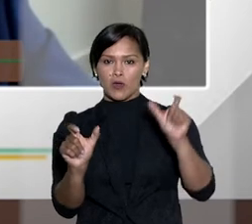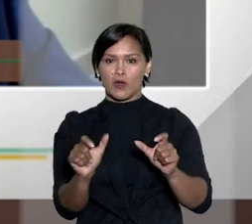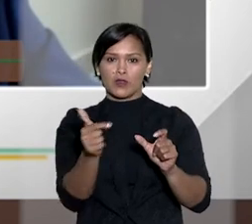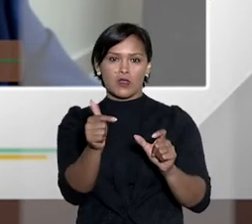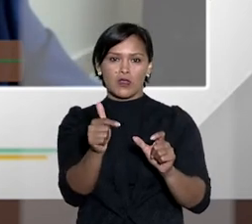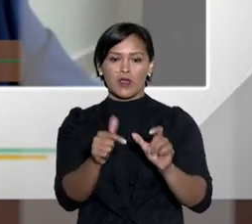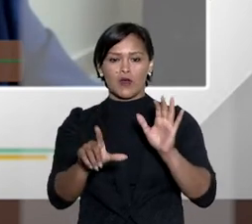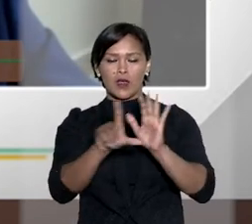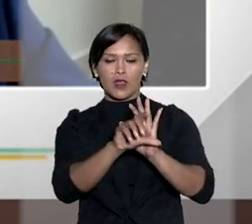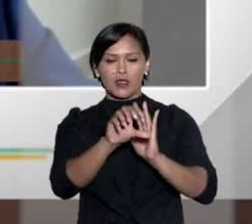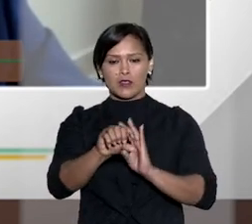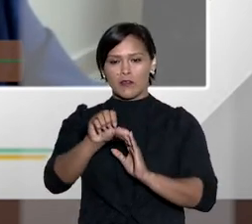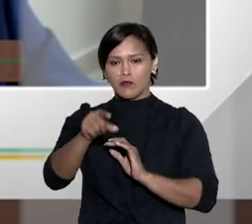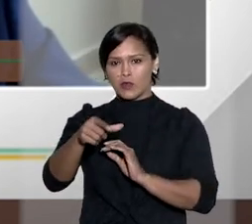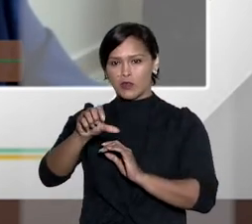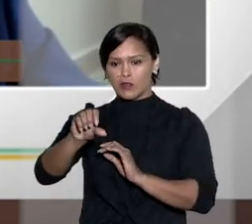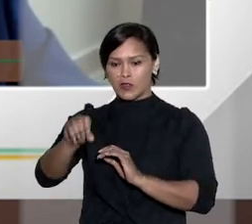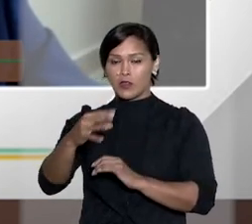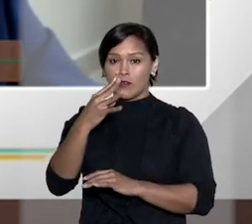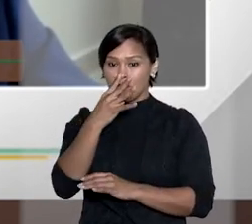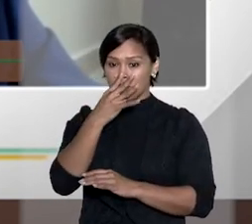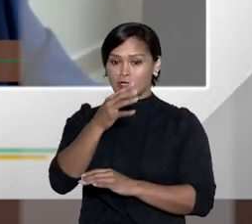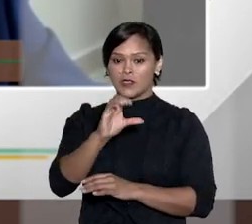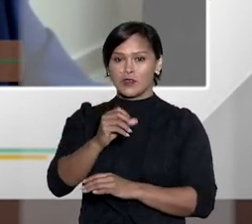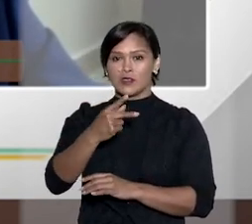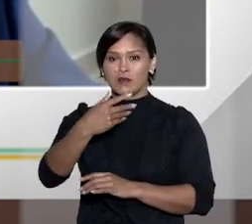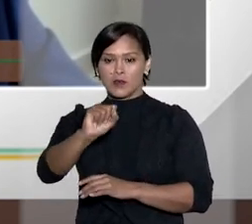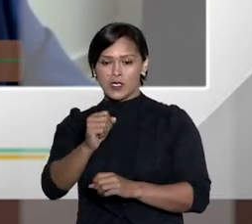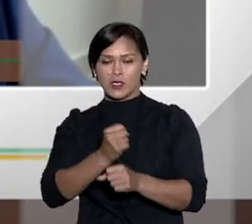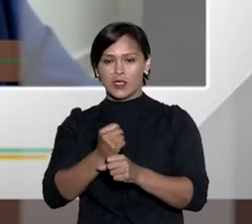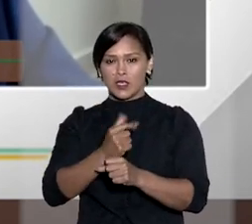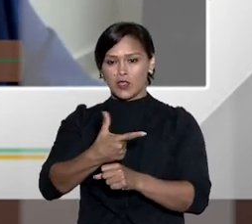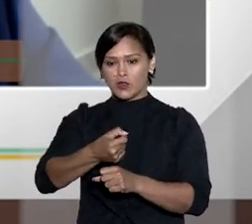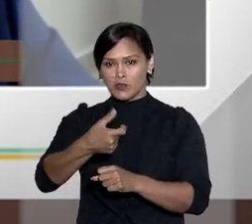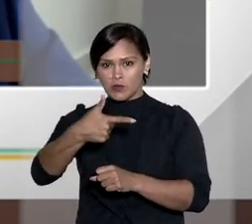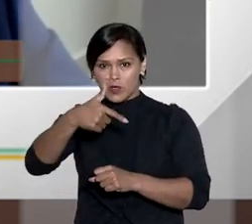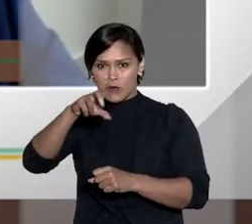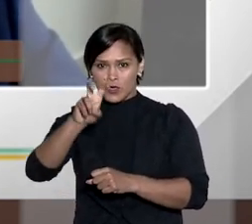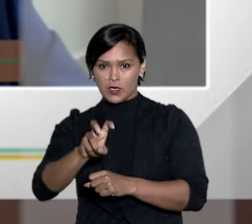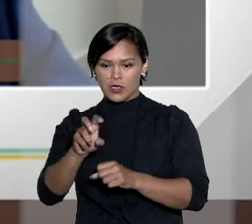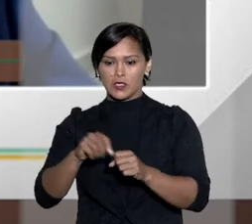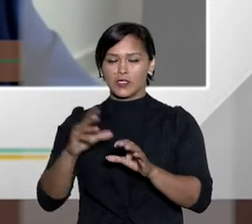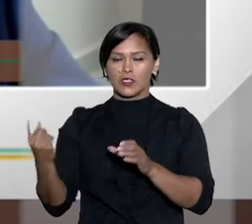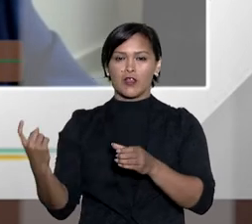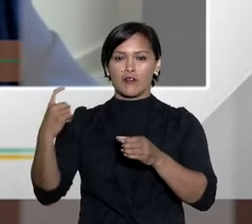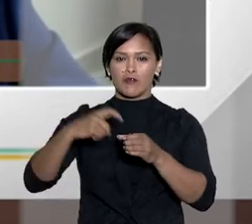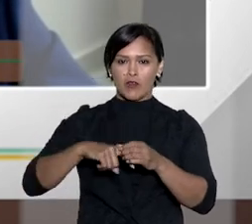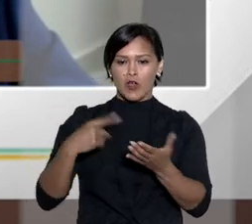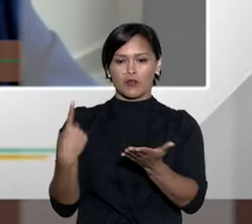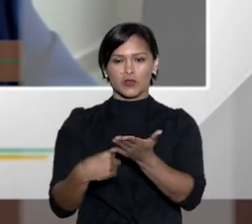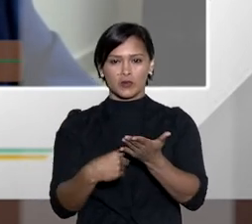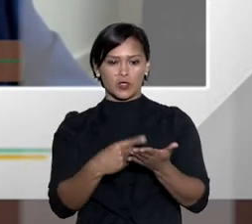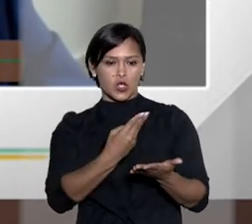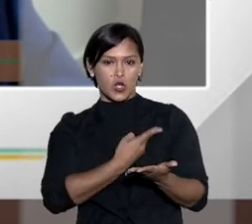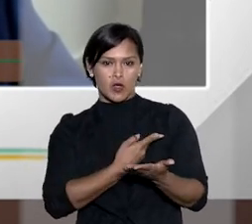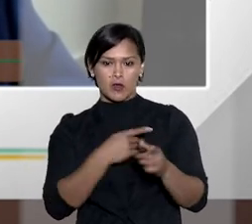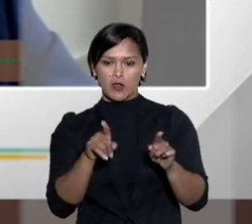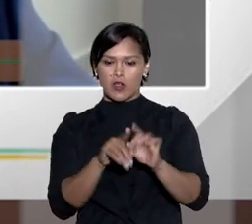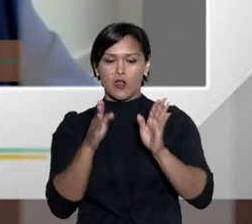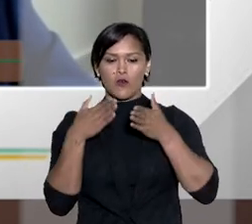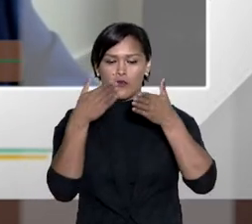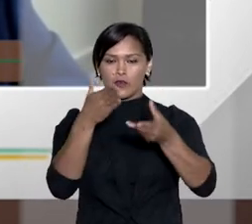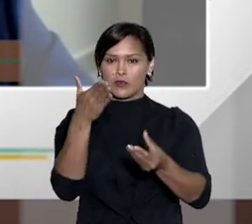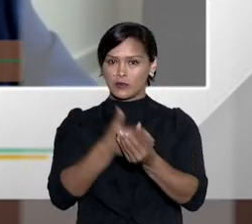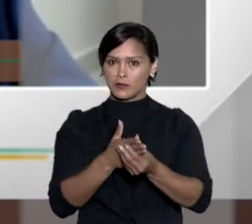grandes diferenças entre uma e outra a lei de 1999 foi inspiração ao CPC de 2015 no